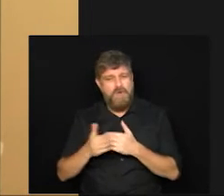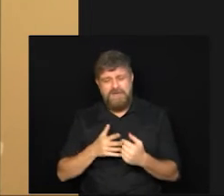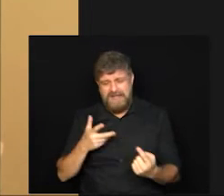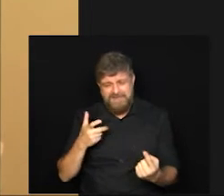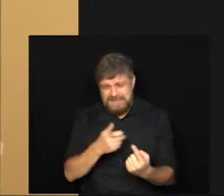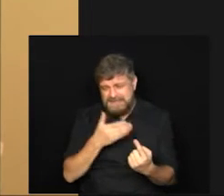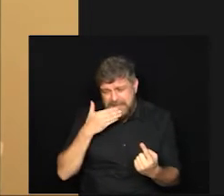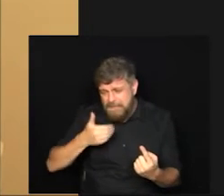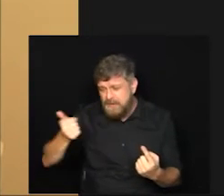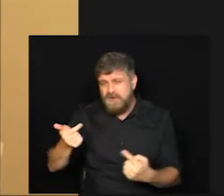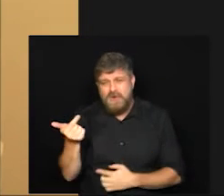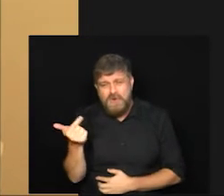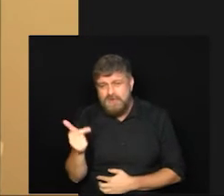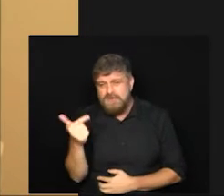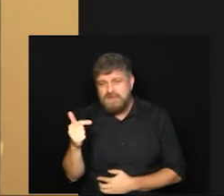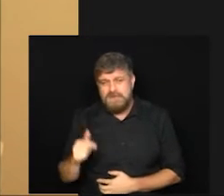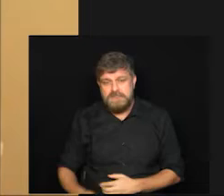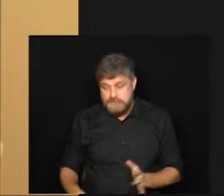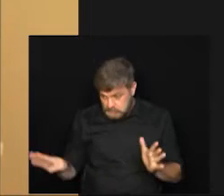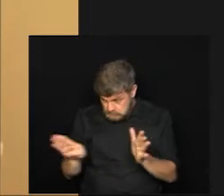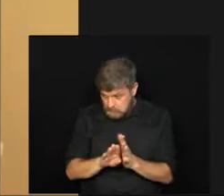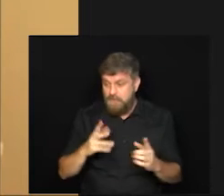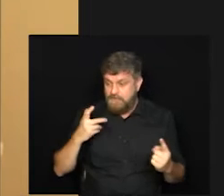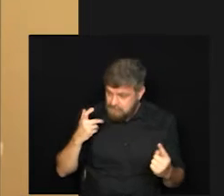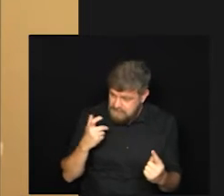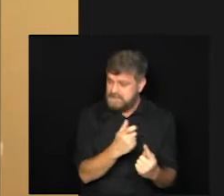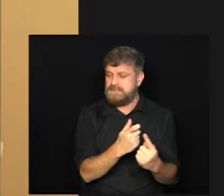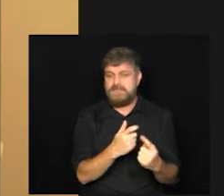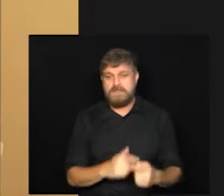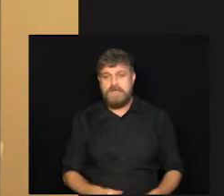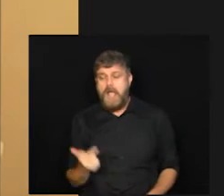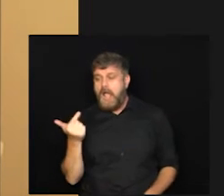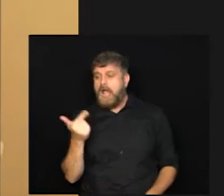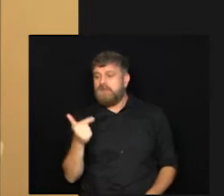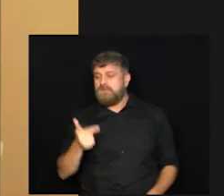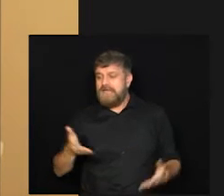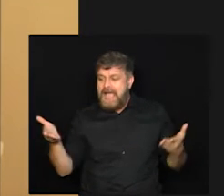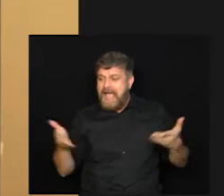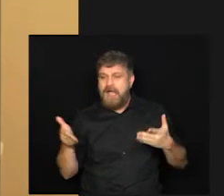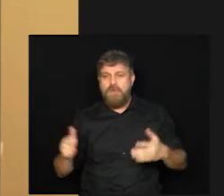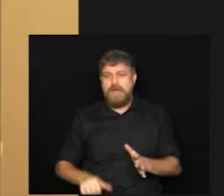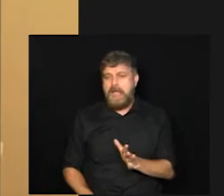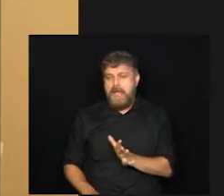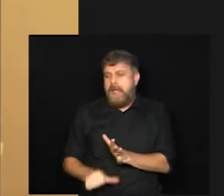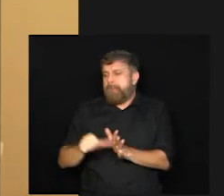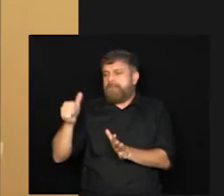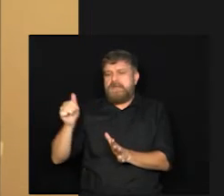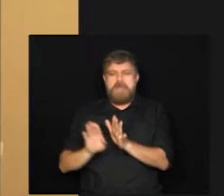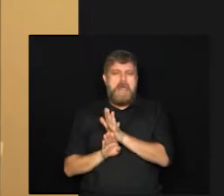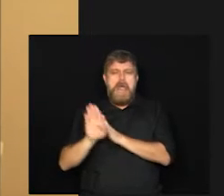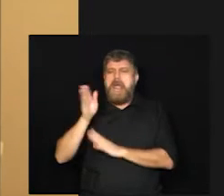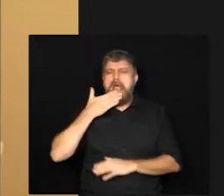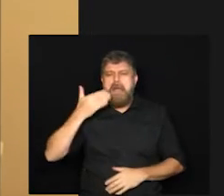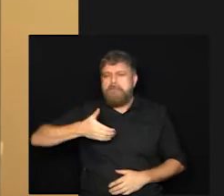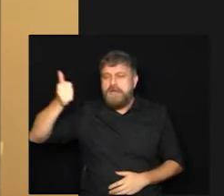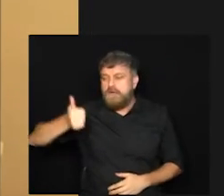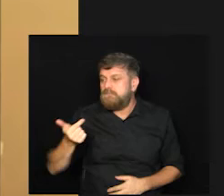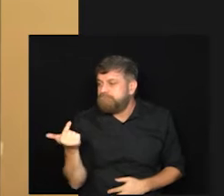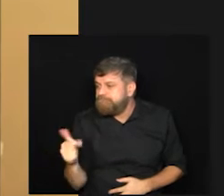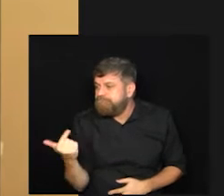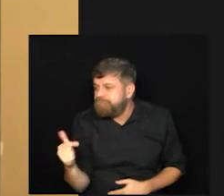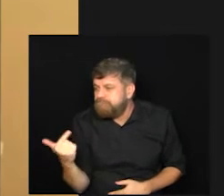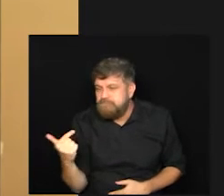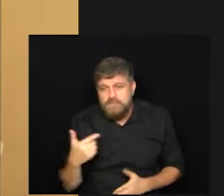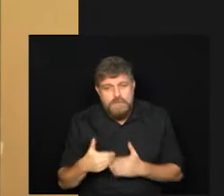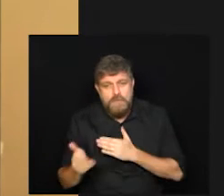vacina a que primeiro chegar então não existe no momento a primeira vacina nós não temos escolha nesse momento